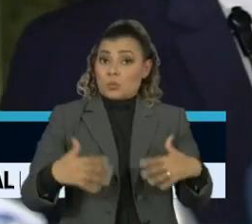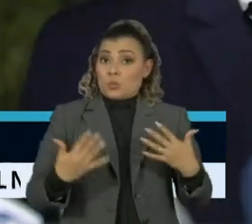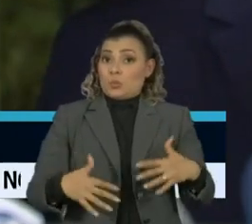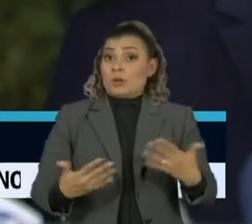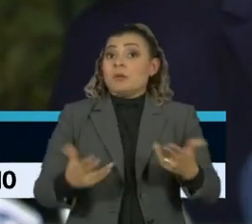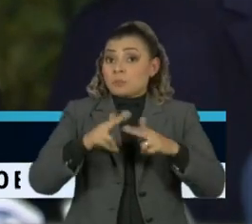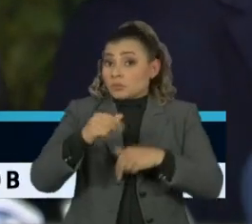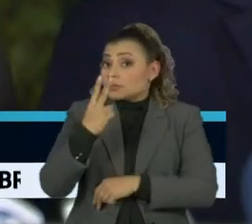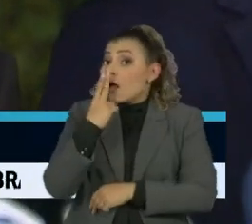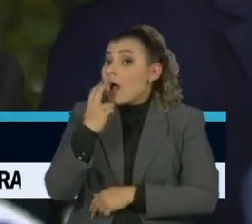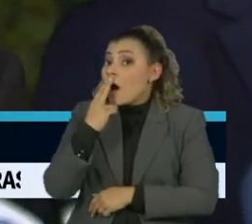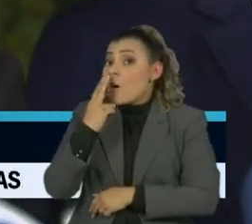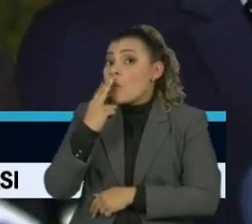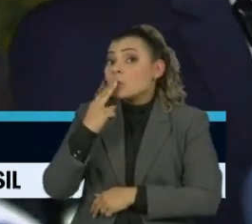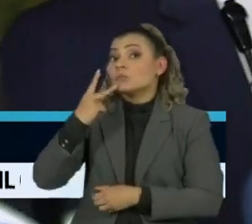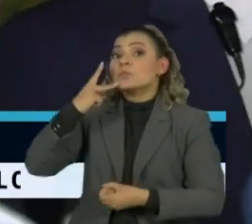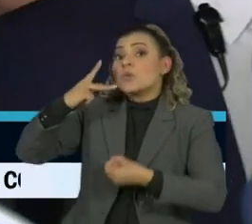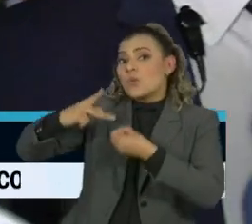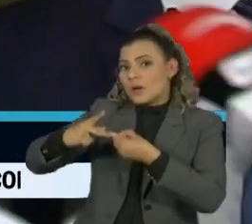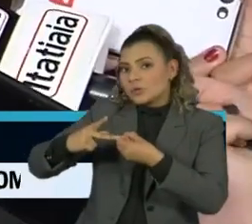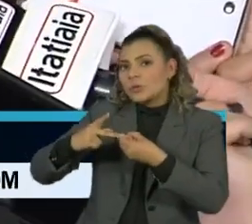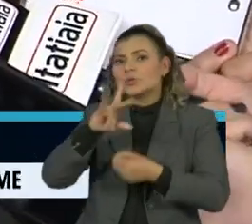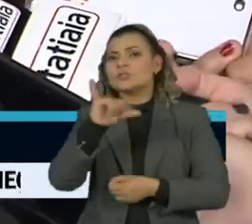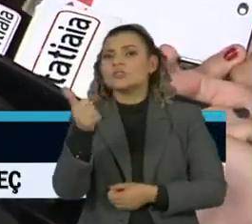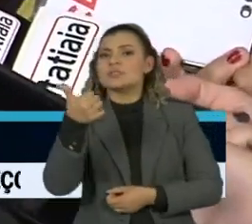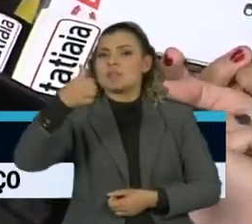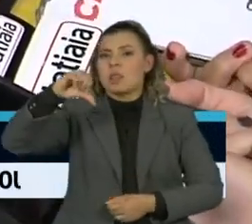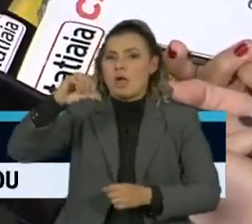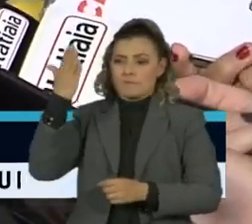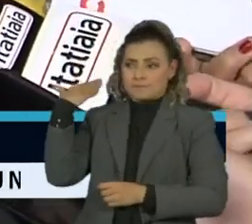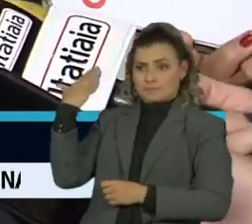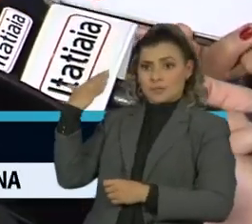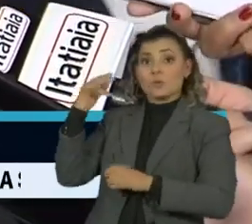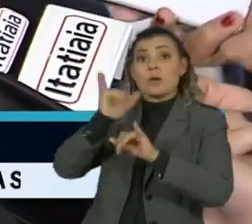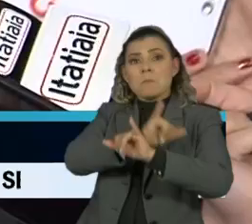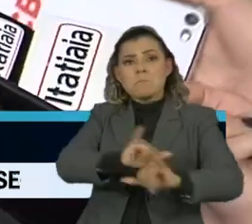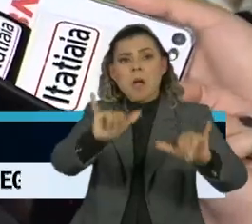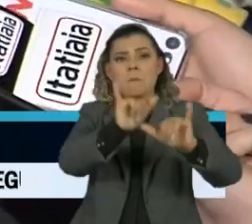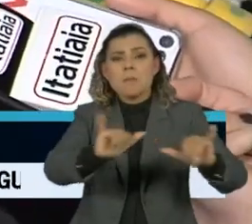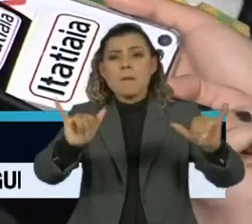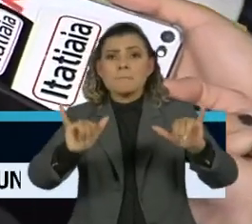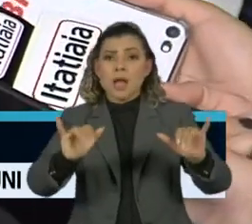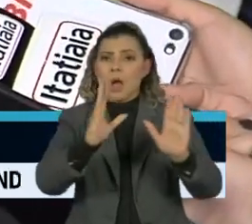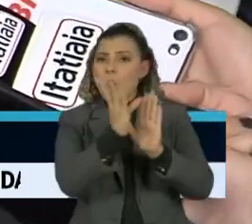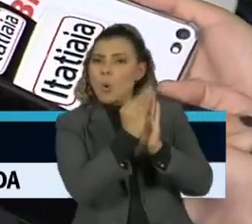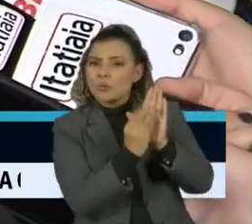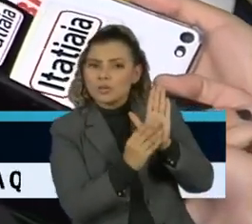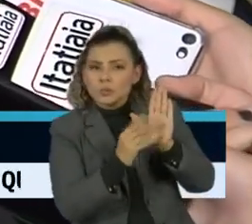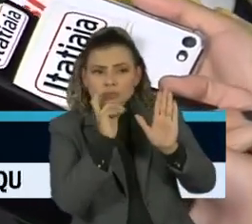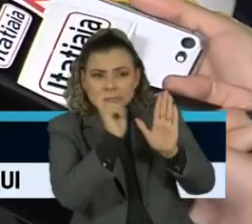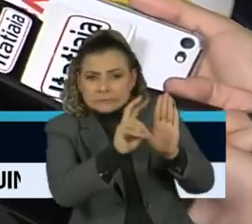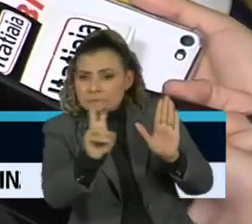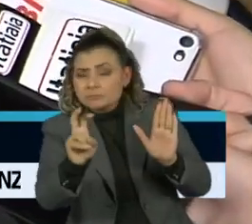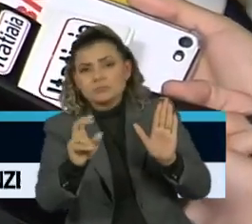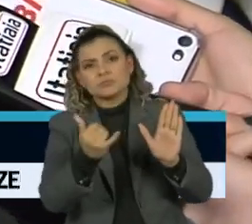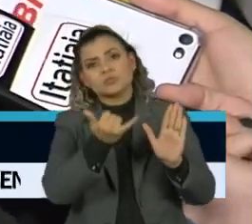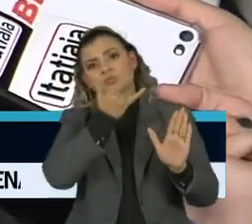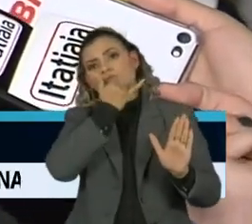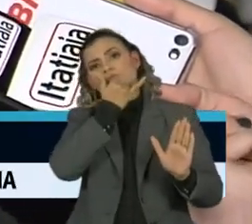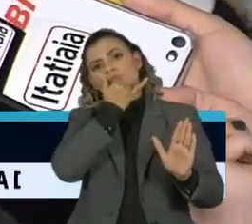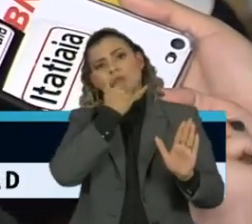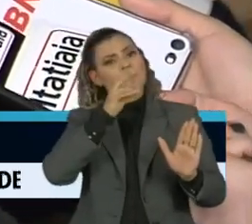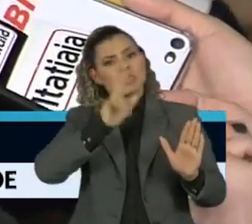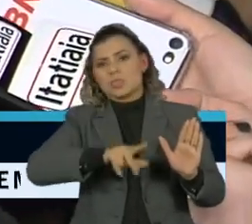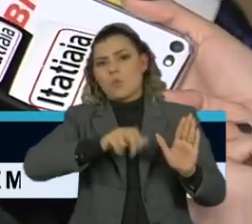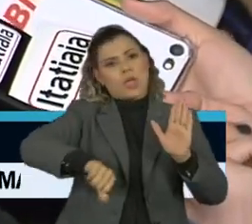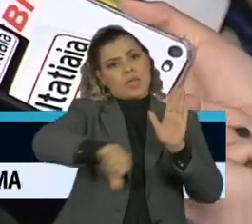República, Augusto Aras, manifestou no último dia 19 que as mensagens, apesar do conteúdo incisivo, não se confundem com